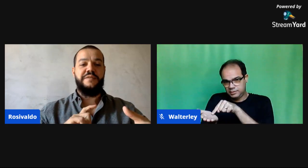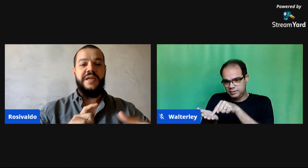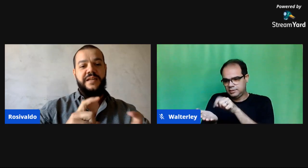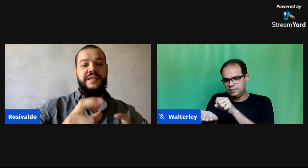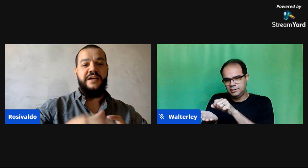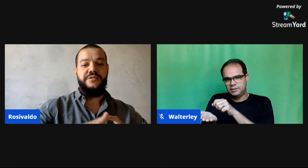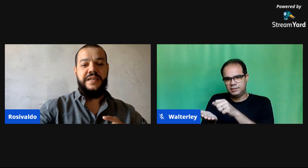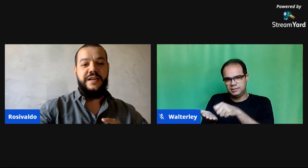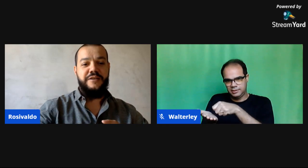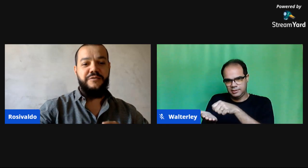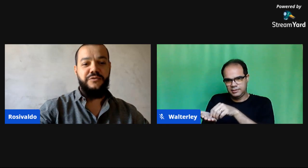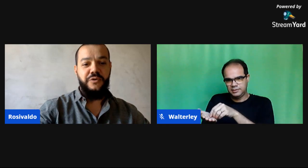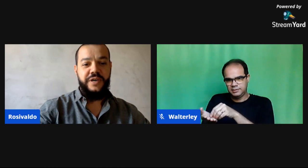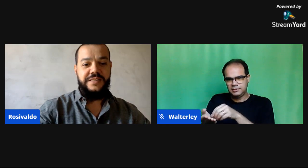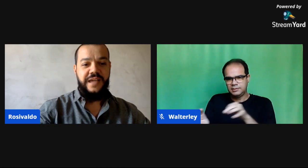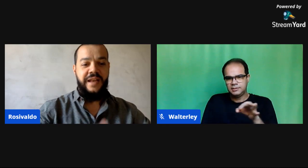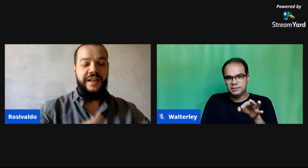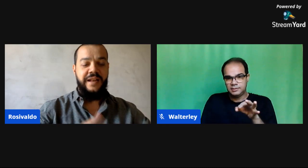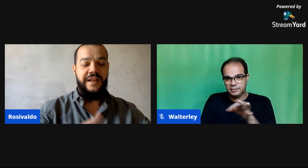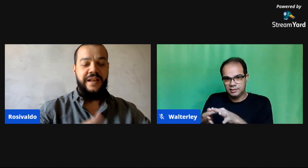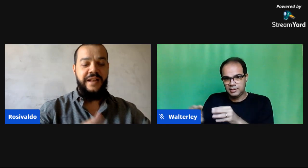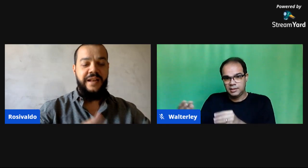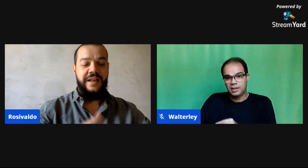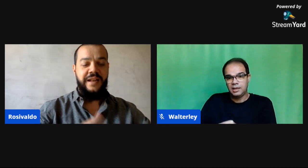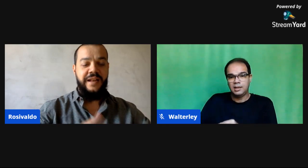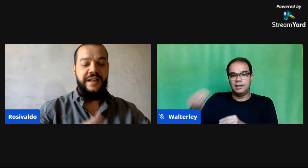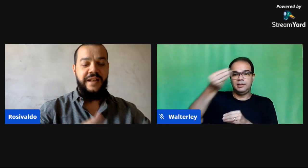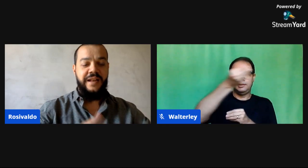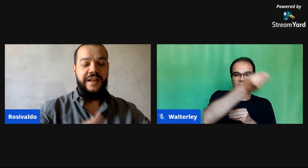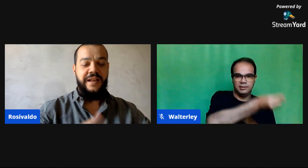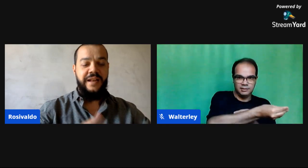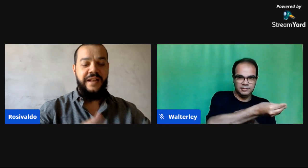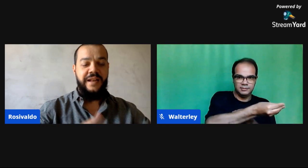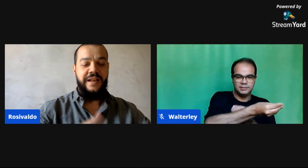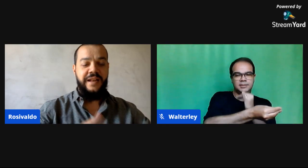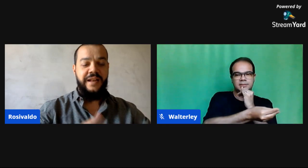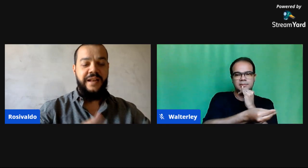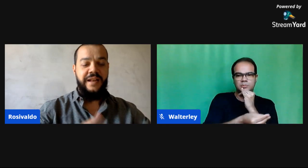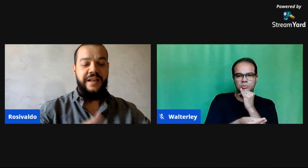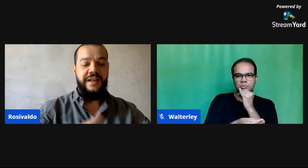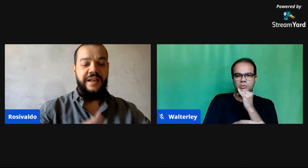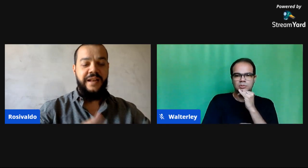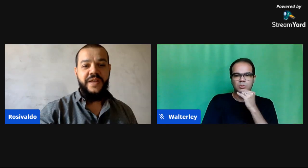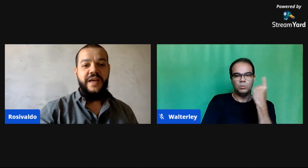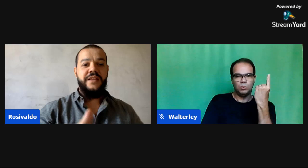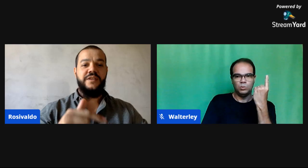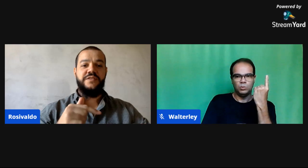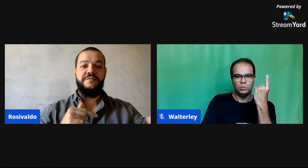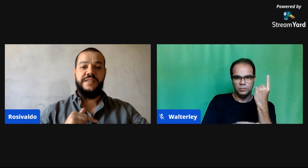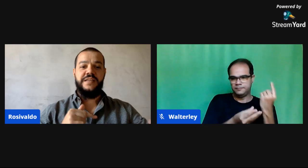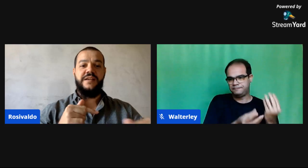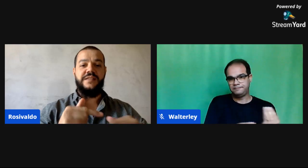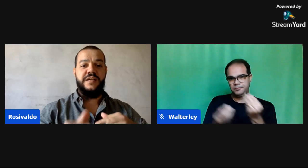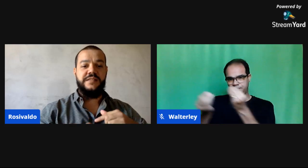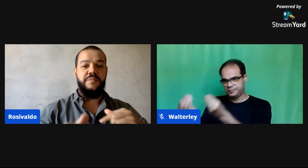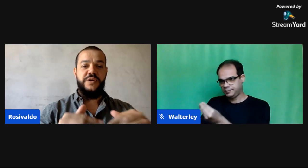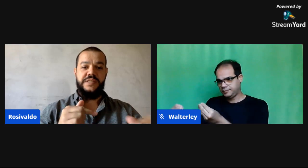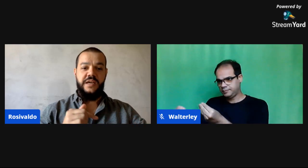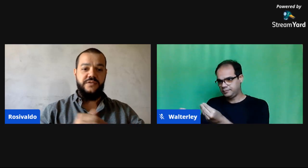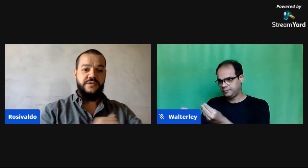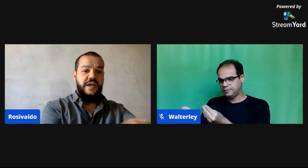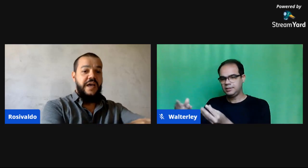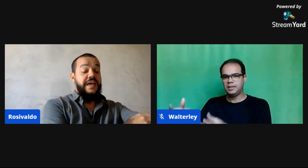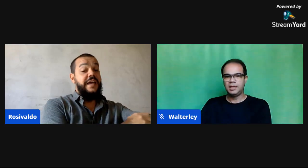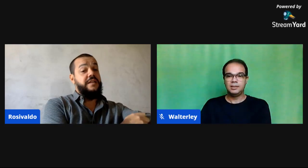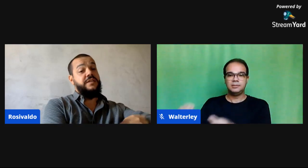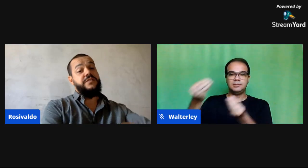toda vez que a família traz o caderno dois, ela leva o três, aí depois ela traz o três, leva o quatro, e nós vamos fazendo esse